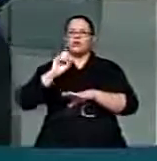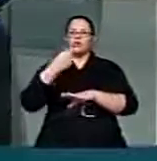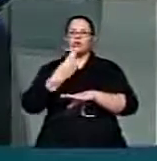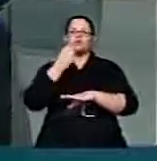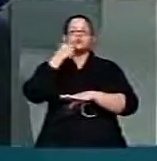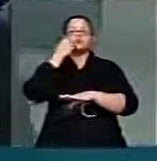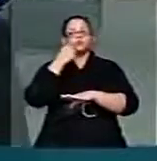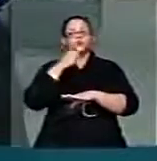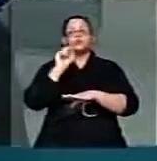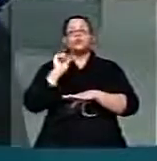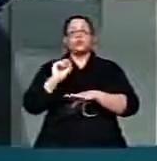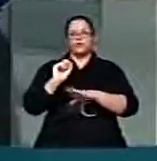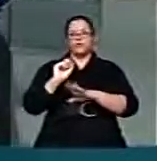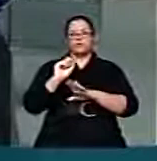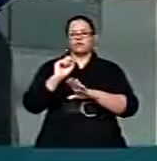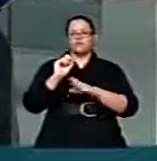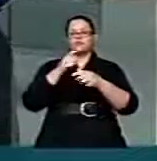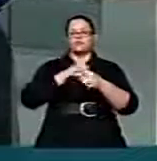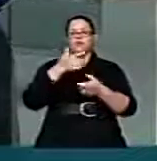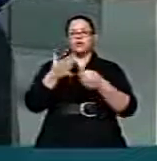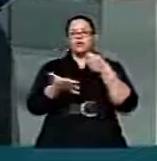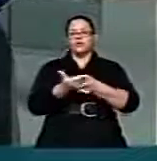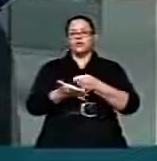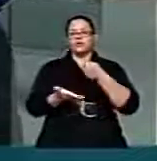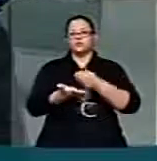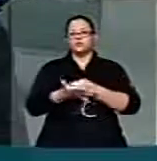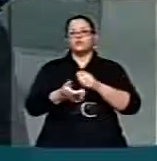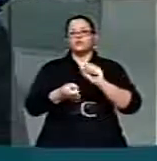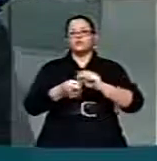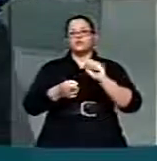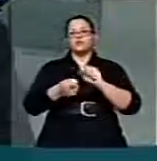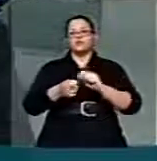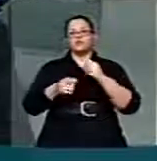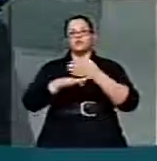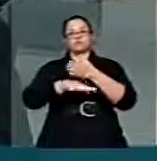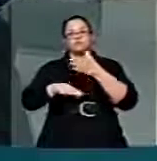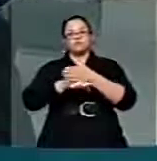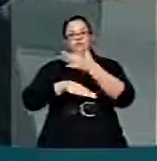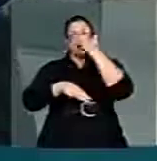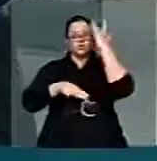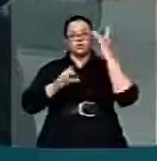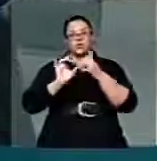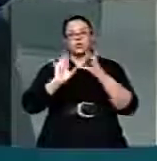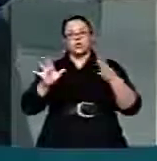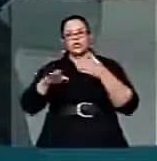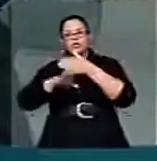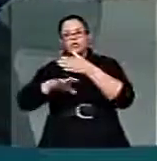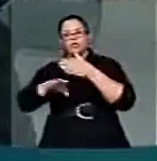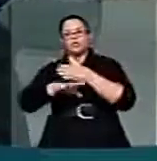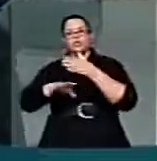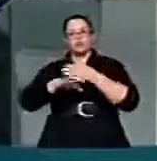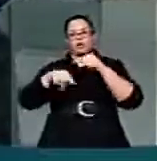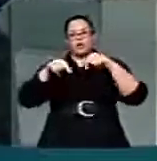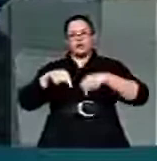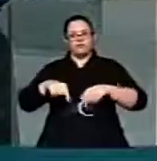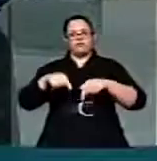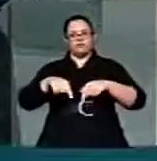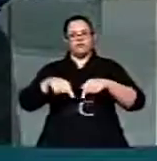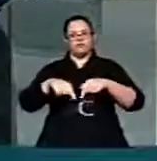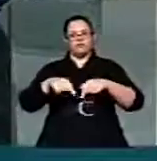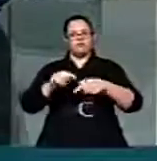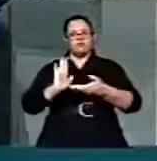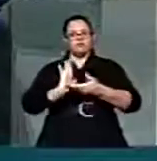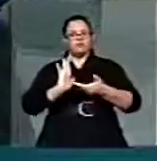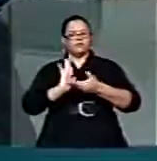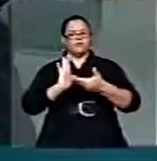terem a obrigação de realizar audiências públicas de prestação de contas com a comunidade, indicando, em primeiro lugar,